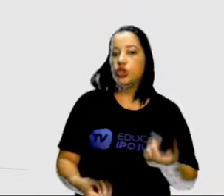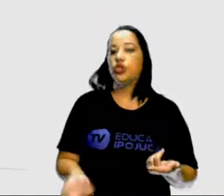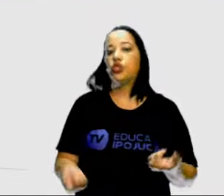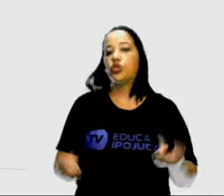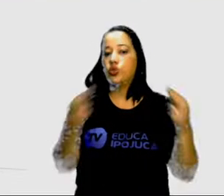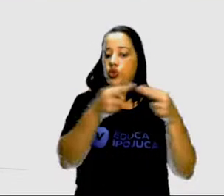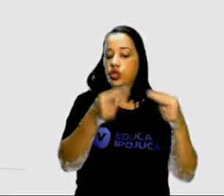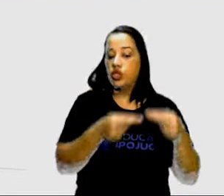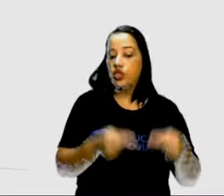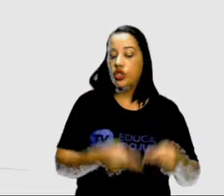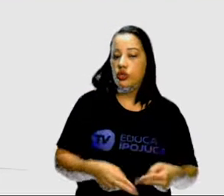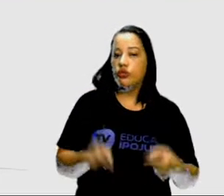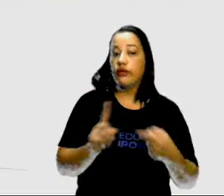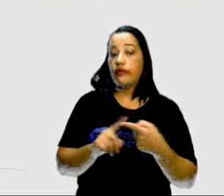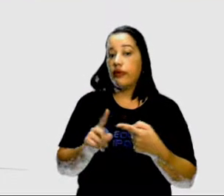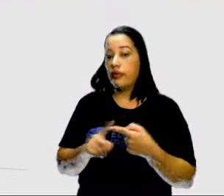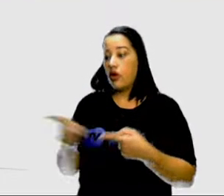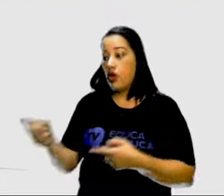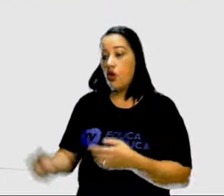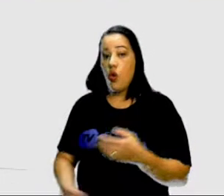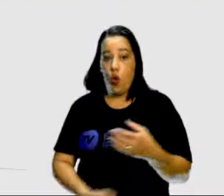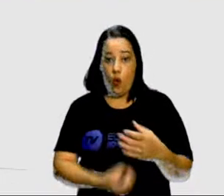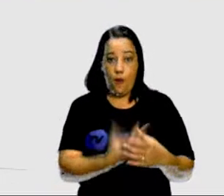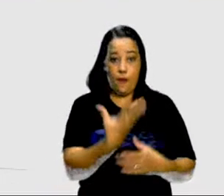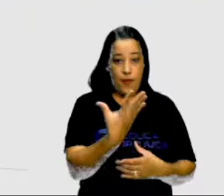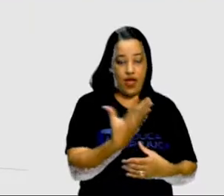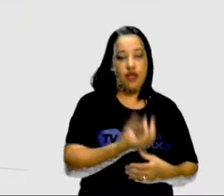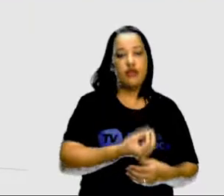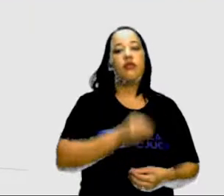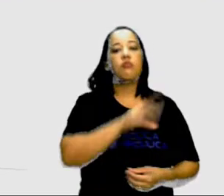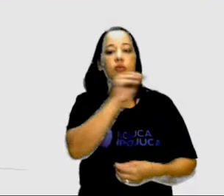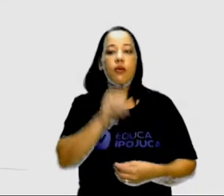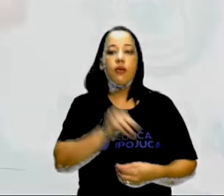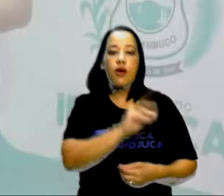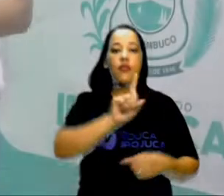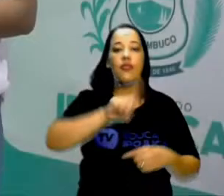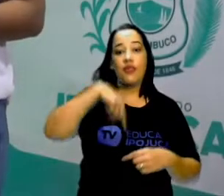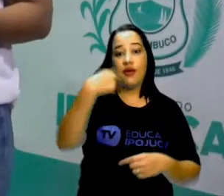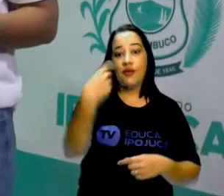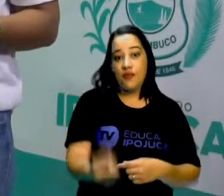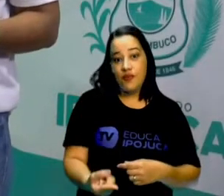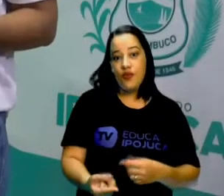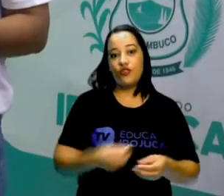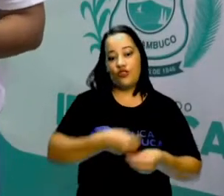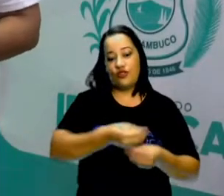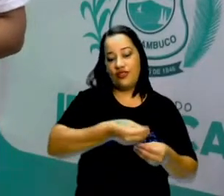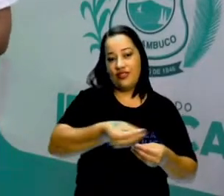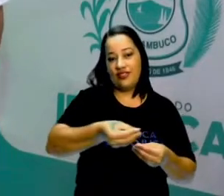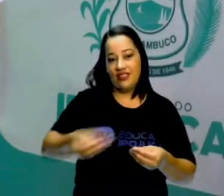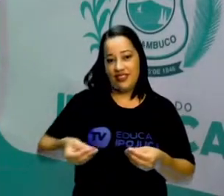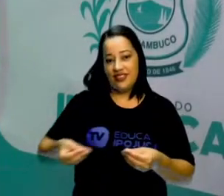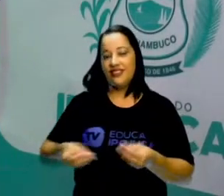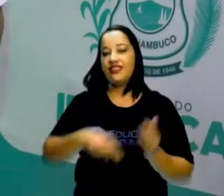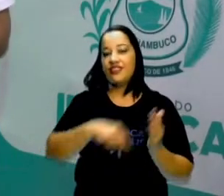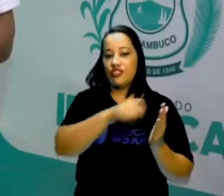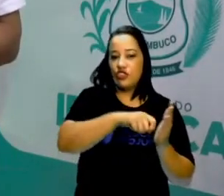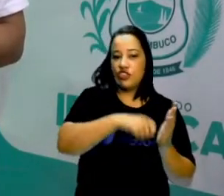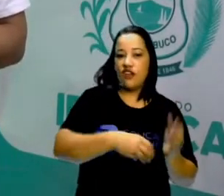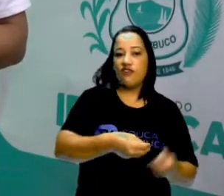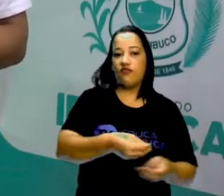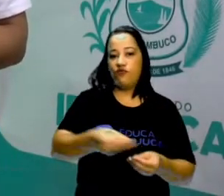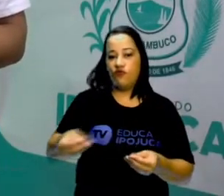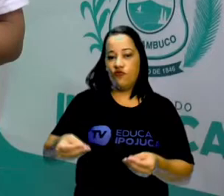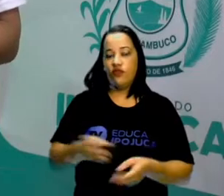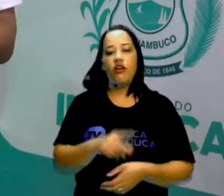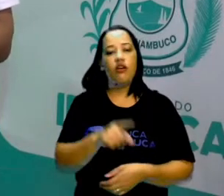relatos orais e depois impresso em folhetos. Voltando aqui para a professora, quem já visualizou uma literatura